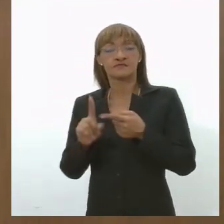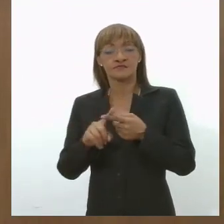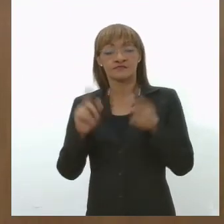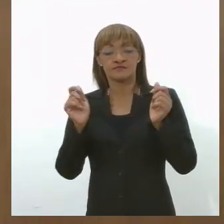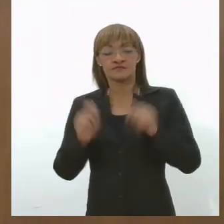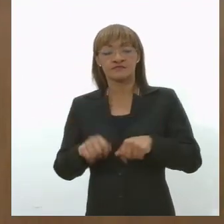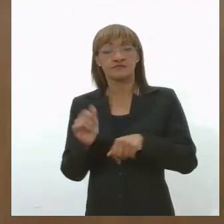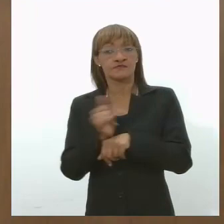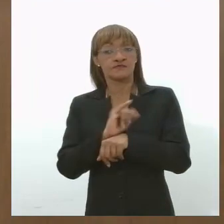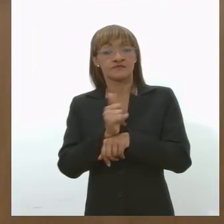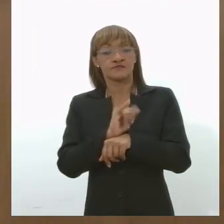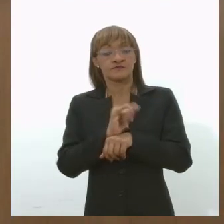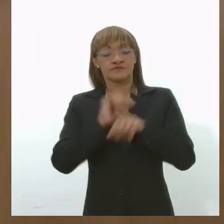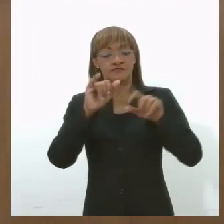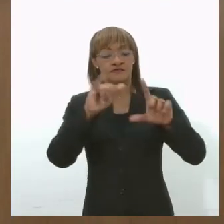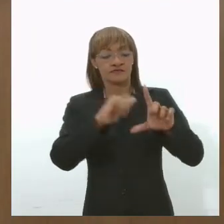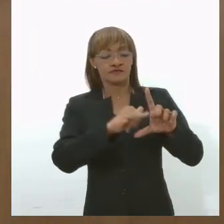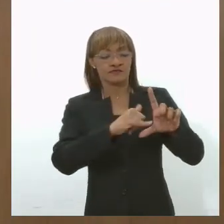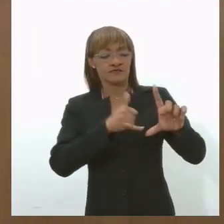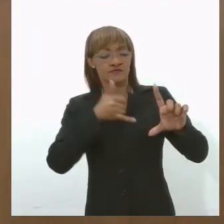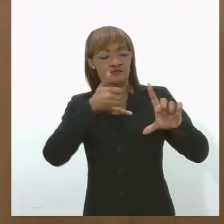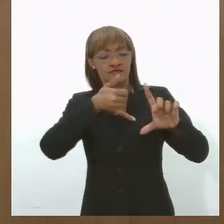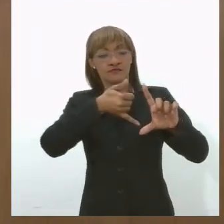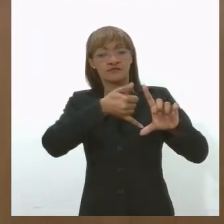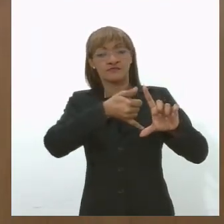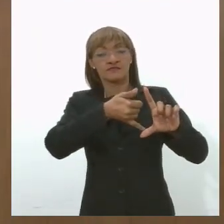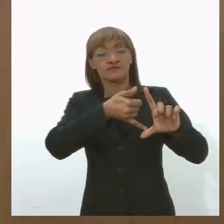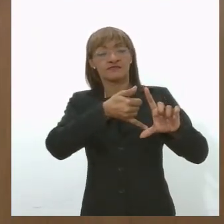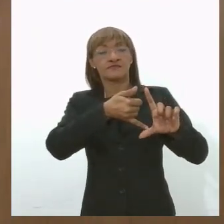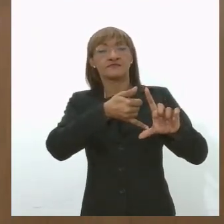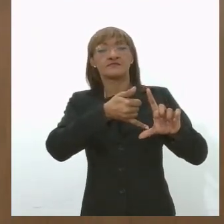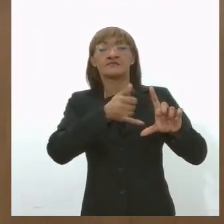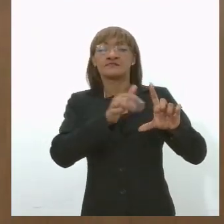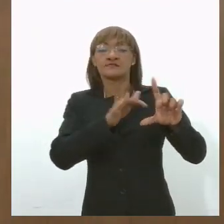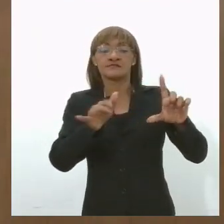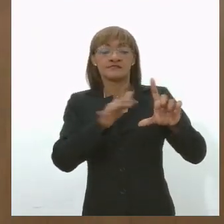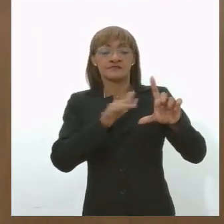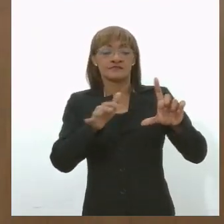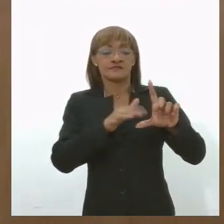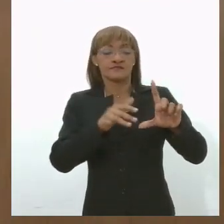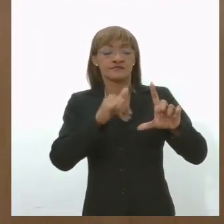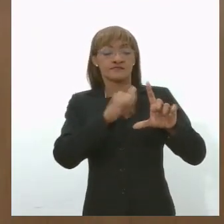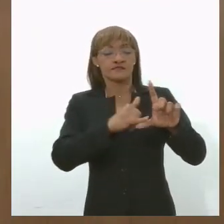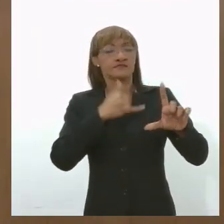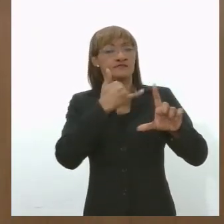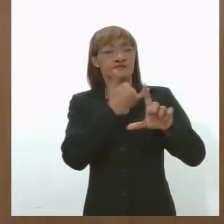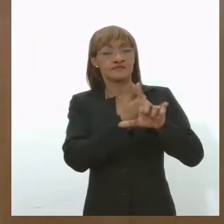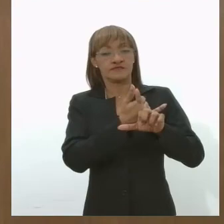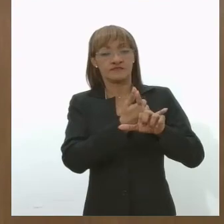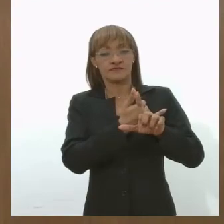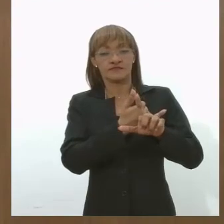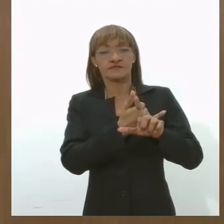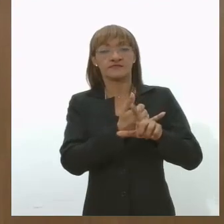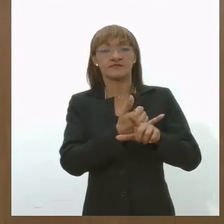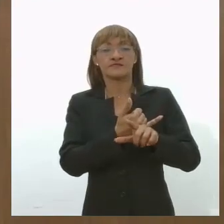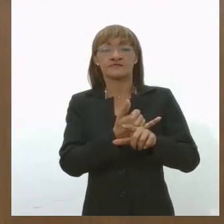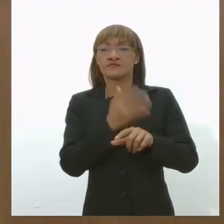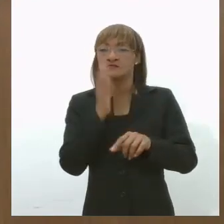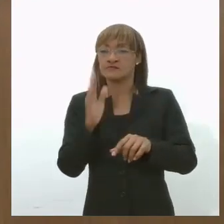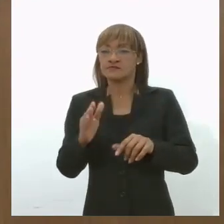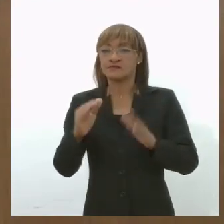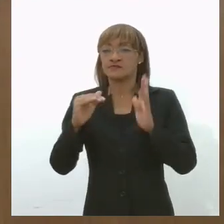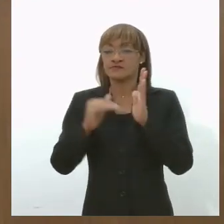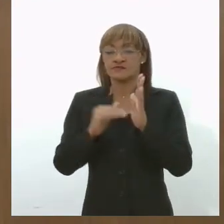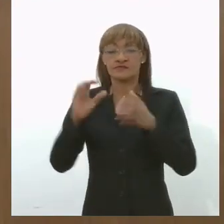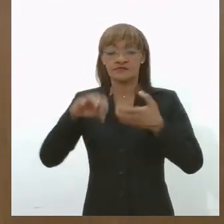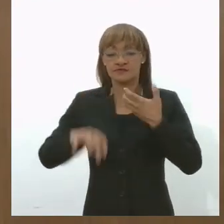do YouTube é só posicionar a câmera do seu celular no QR Code que aparece do seu lado esquerdo no canto inferior da tela Congresso em Pauta